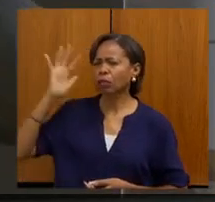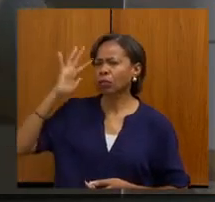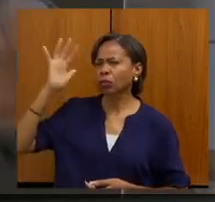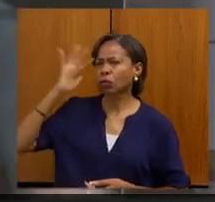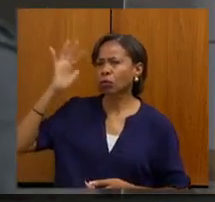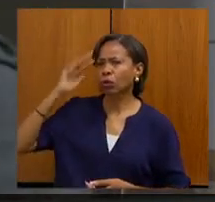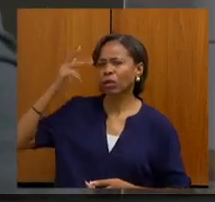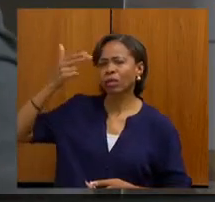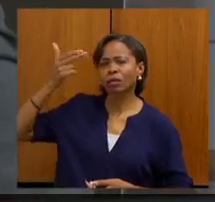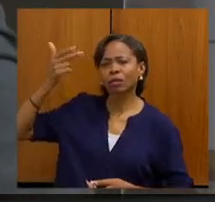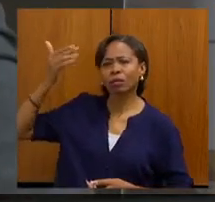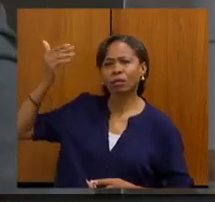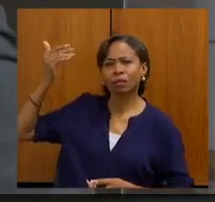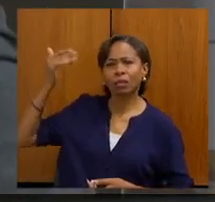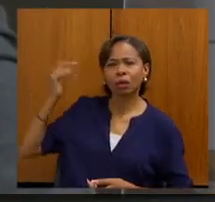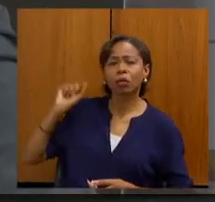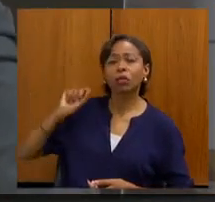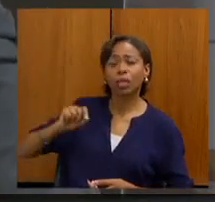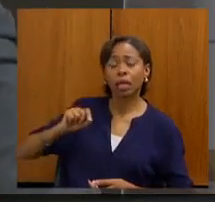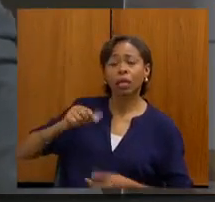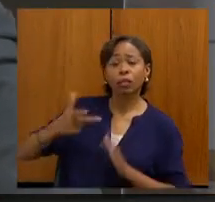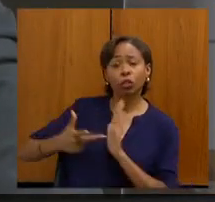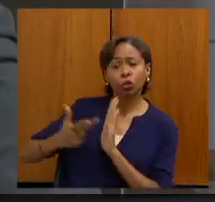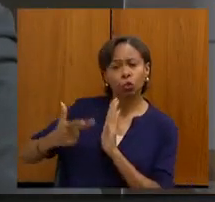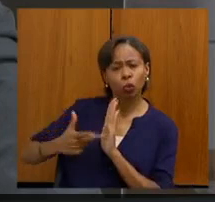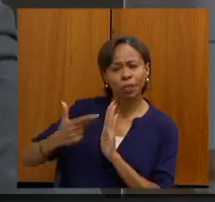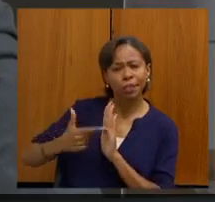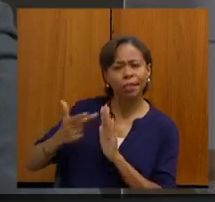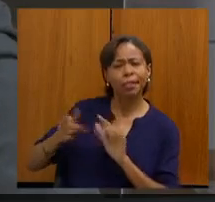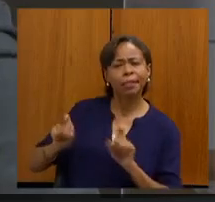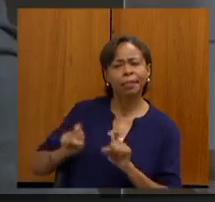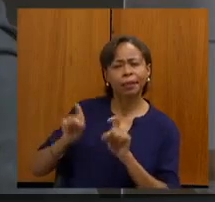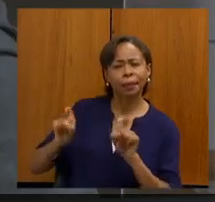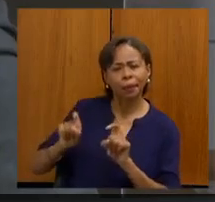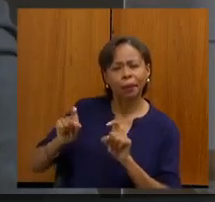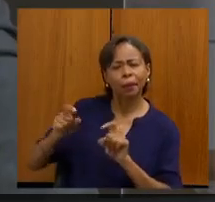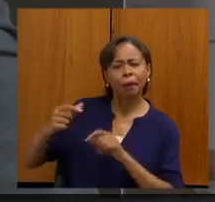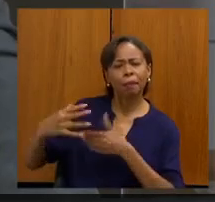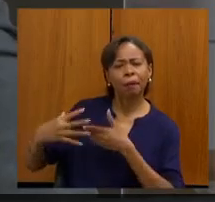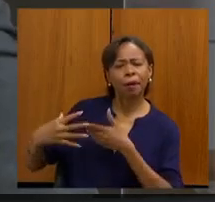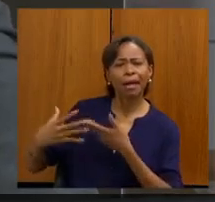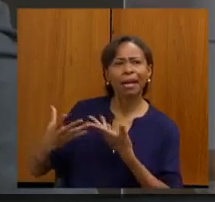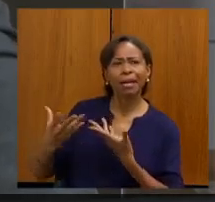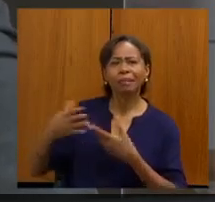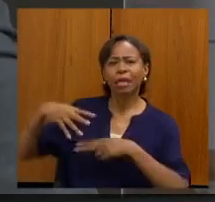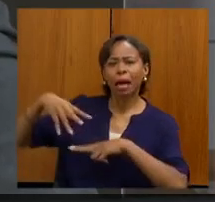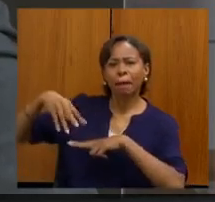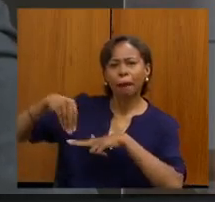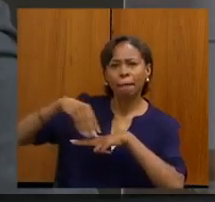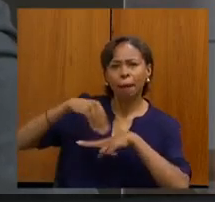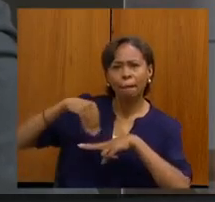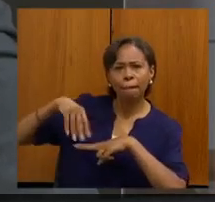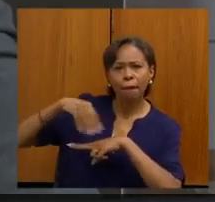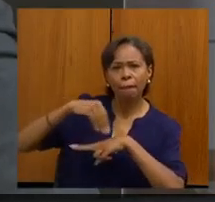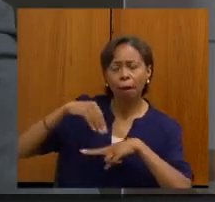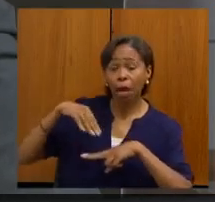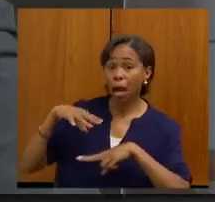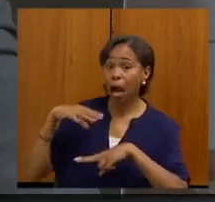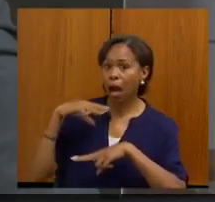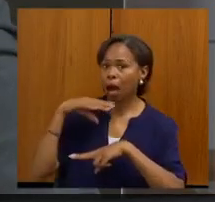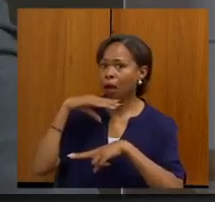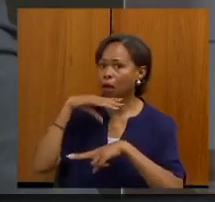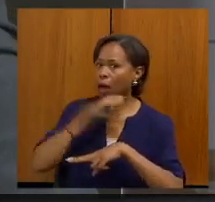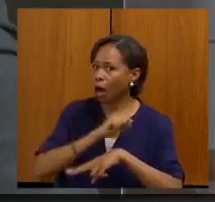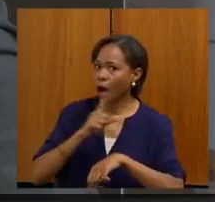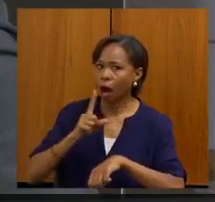cirurgia computadorizada, desde a nossa radioterapia em percurso mais rápido de aplicação